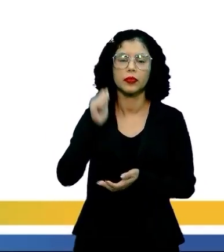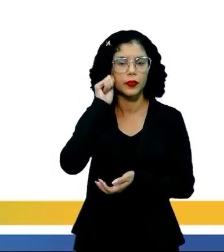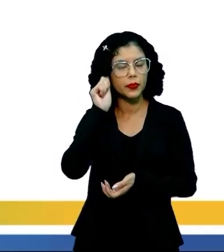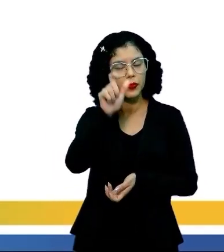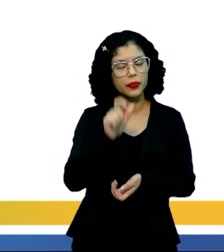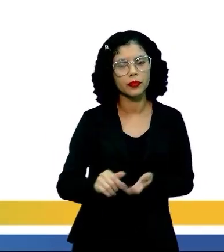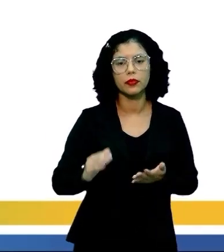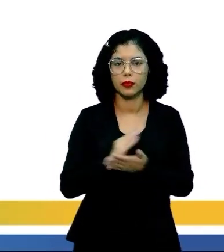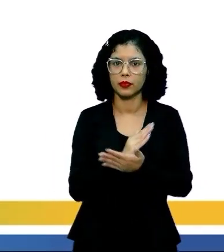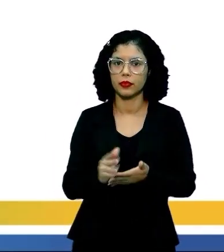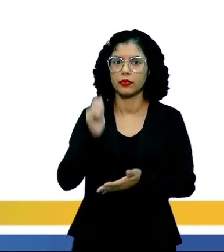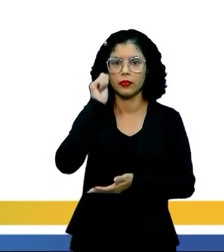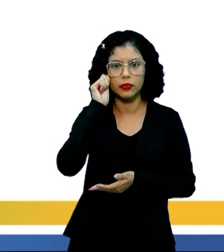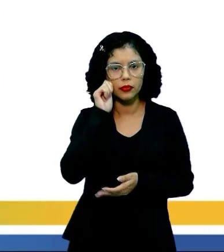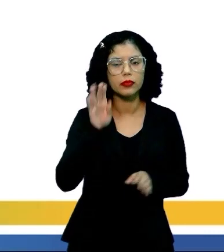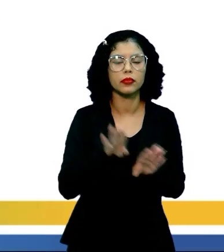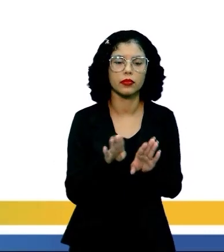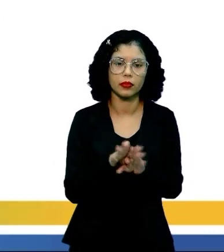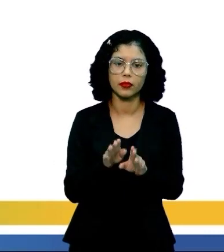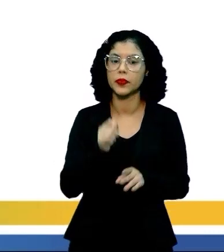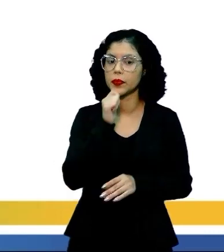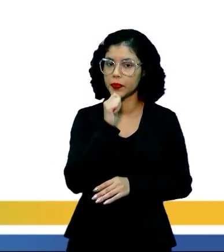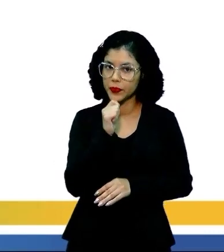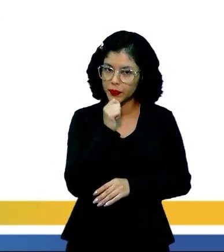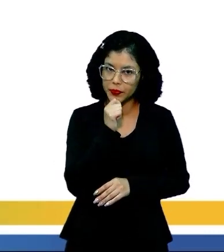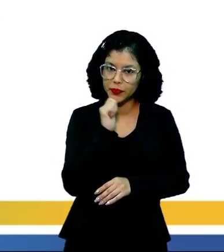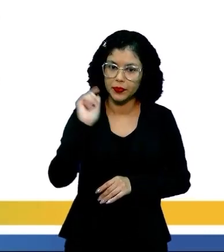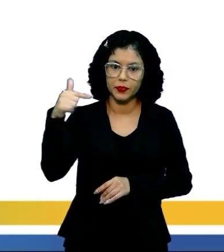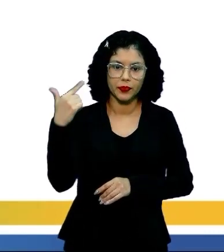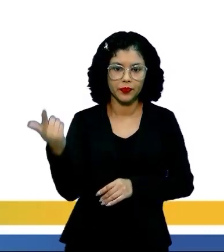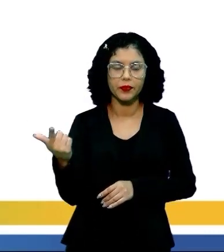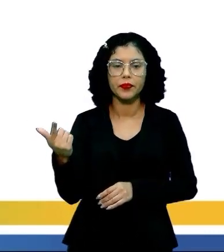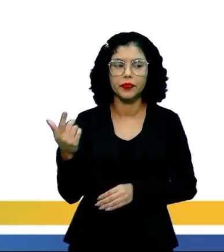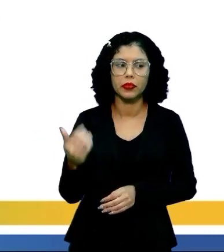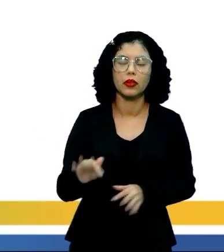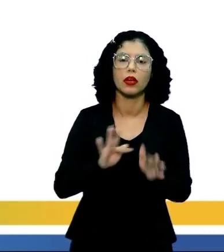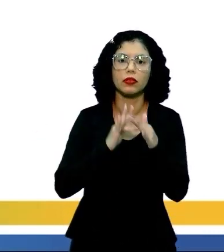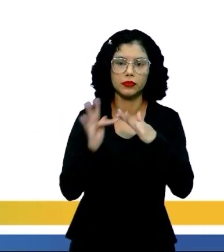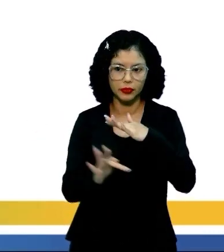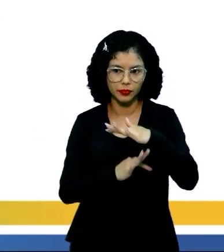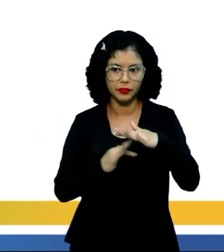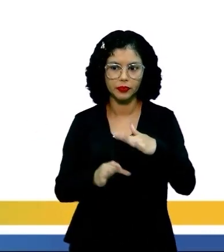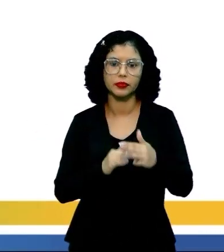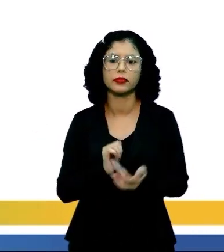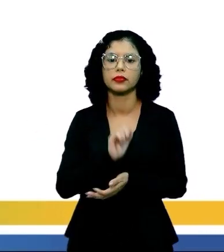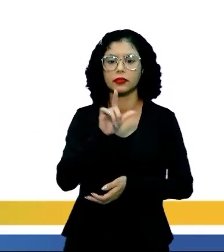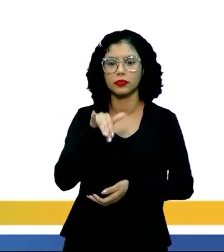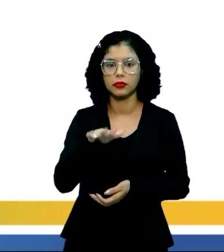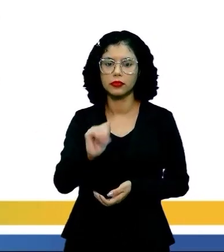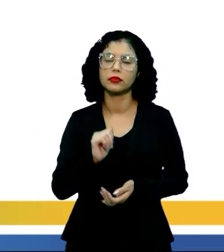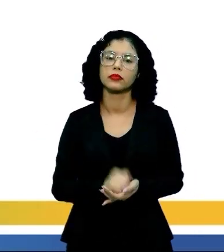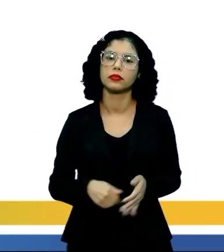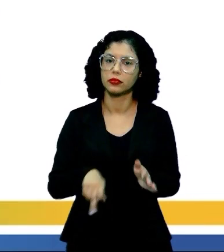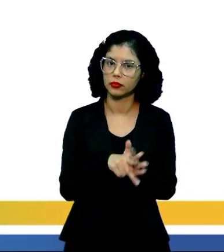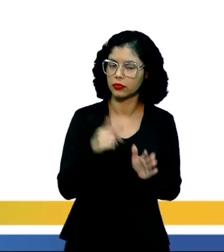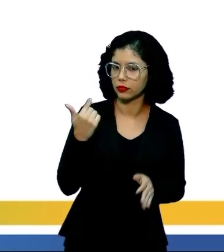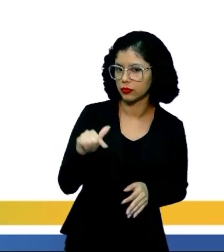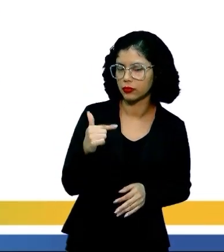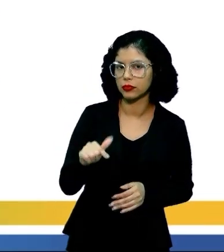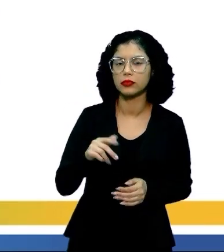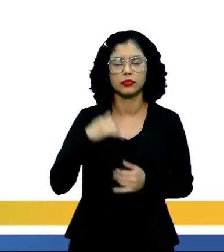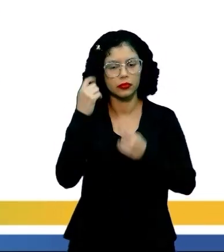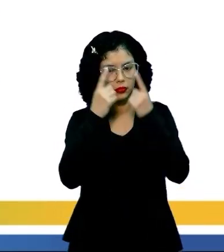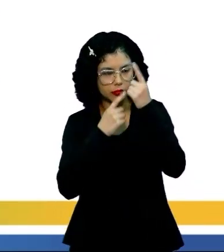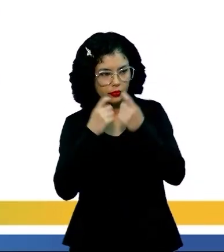percebido que alguns autores, eles ainda estão naquela formalidade. Lima Barreto, não. Ele não tem essa